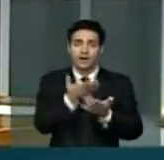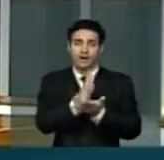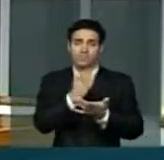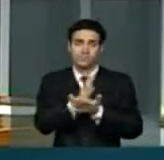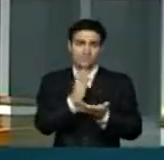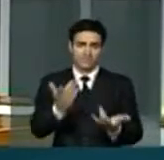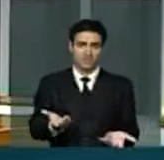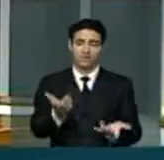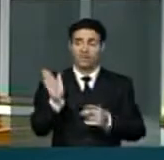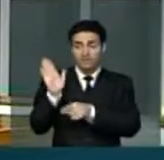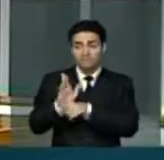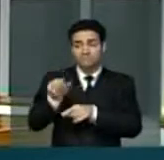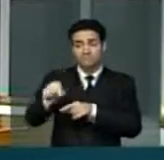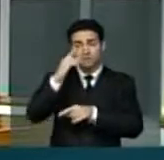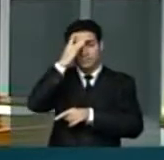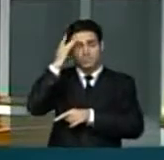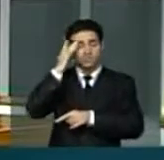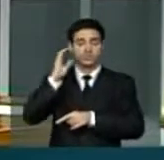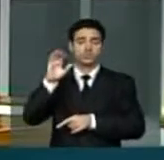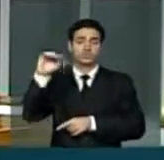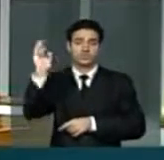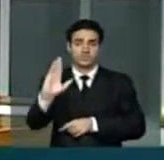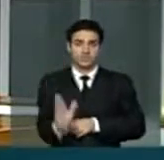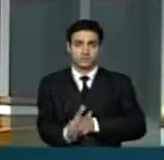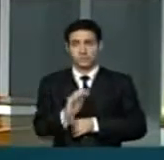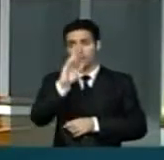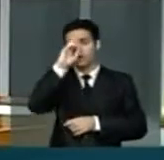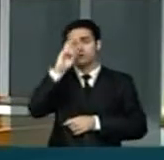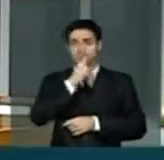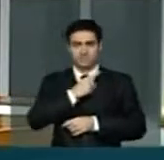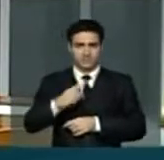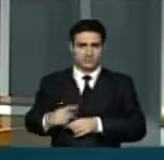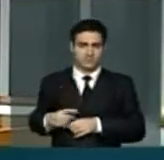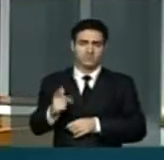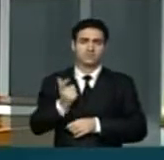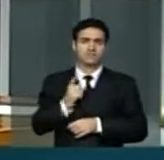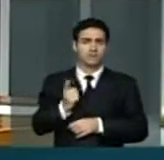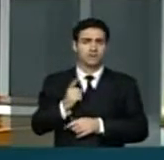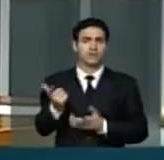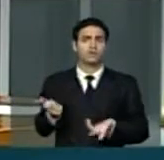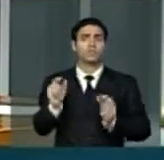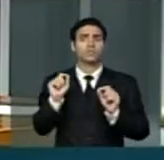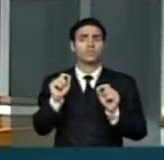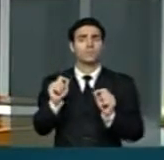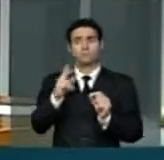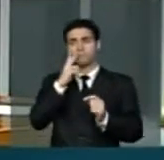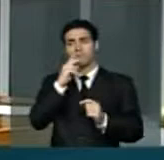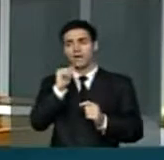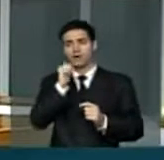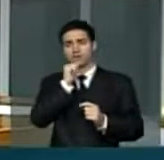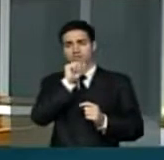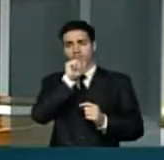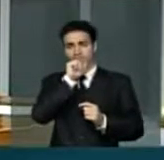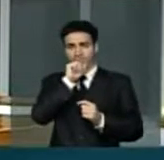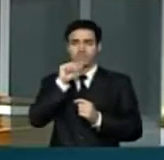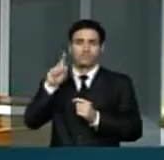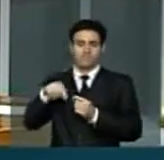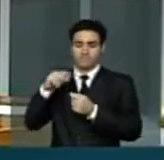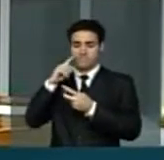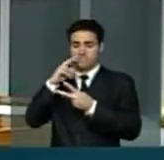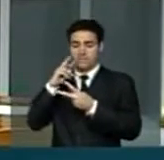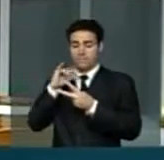resposta aos cidadãos brasileiros. Senhor Presidente, são os nossos pais e depois os nossos professores,